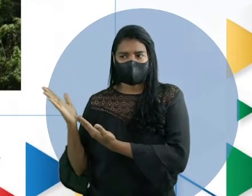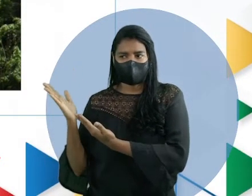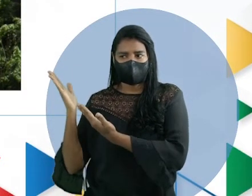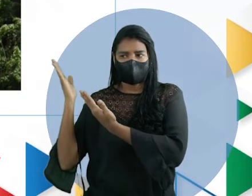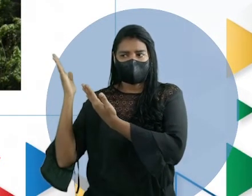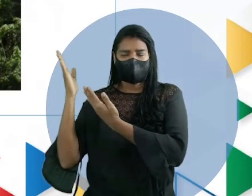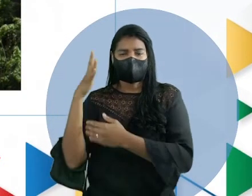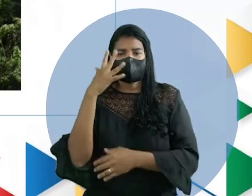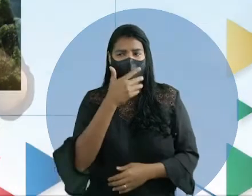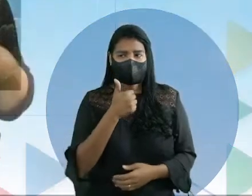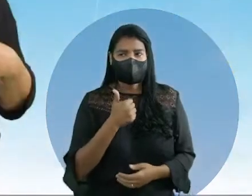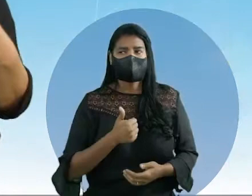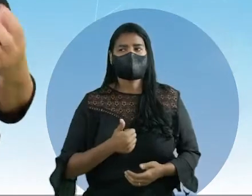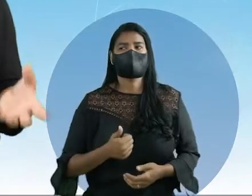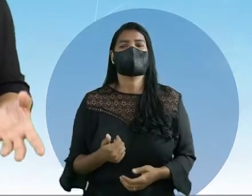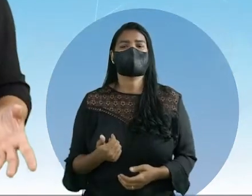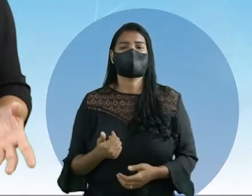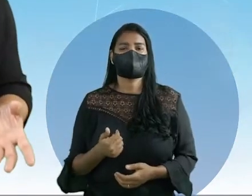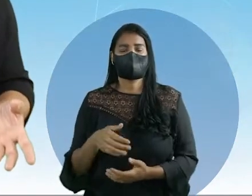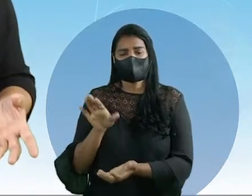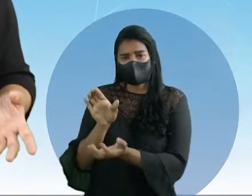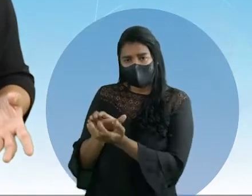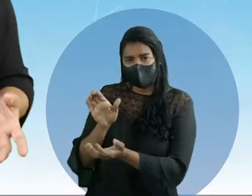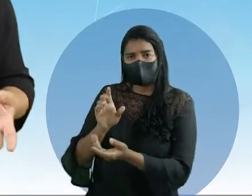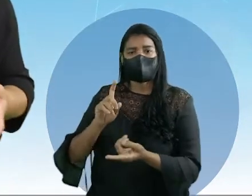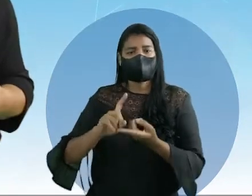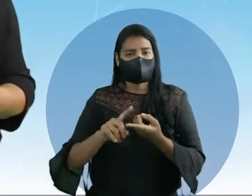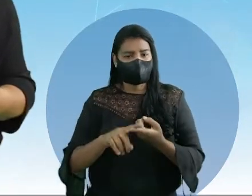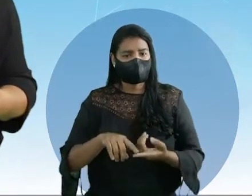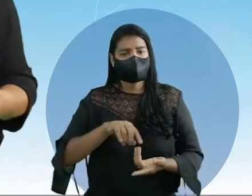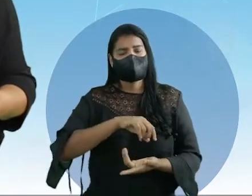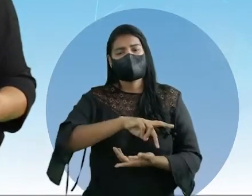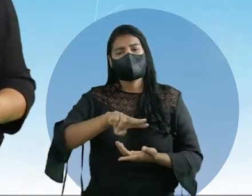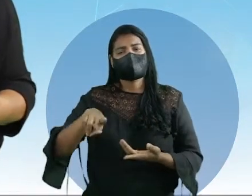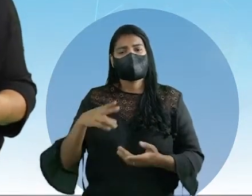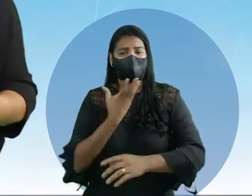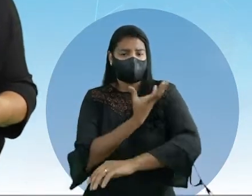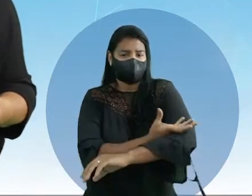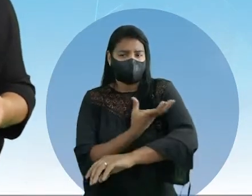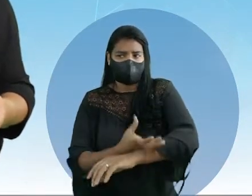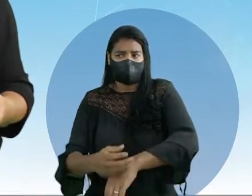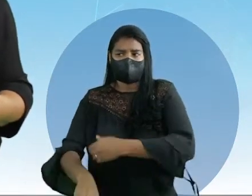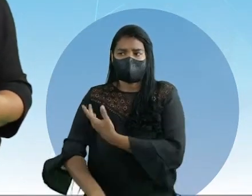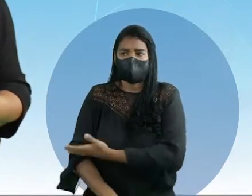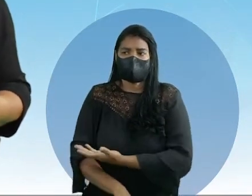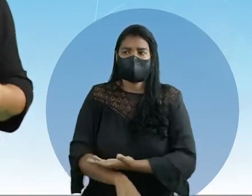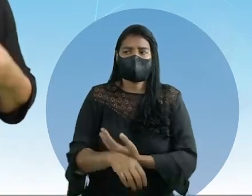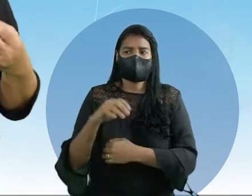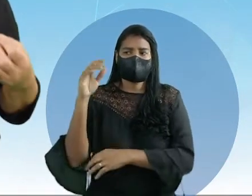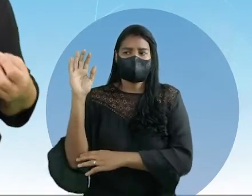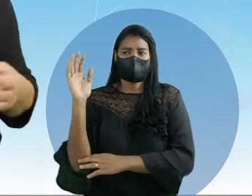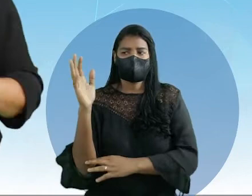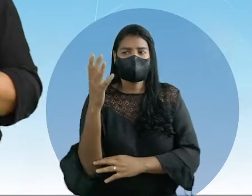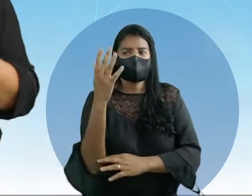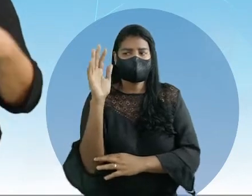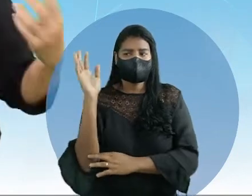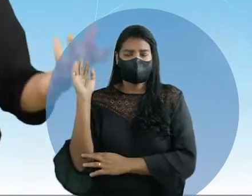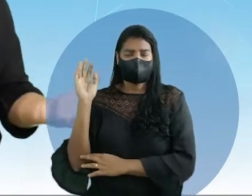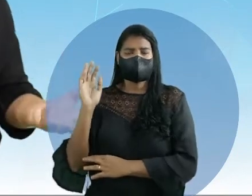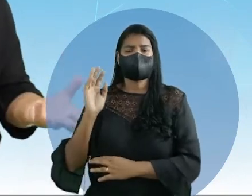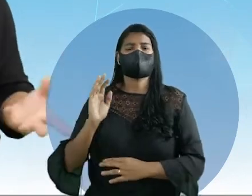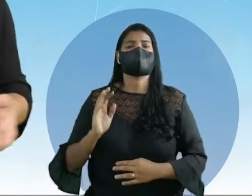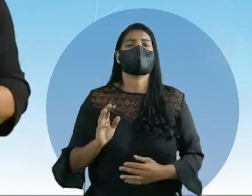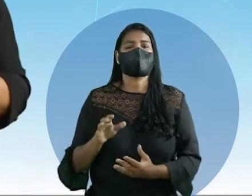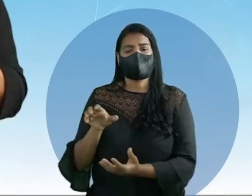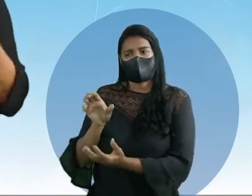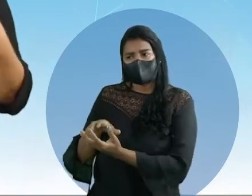A gente aqui no Pernambuco tem vários pedacinhos dessa mata. O Dois Irmãos mesmo tem uma mata. Lá no Mato do Ochoa, tá? Sei que é todo